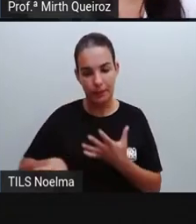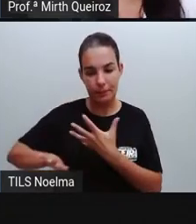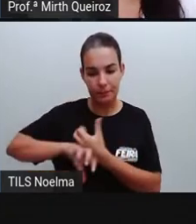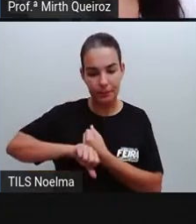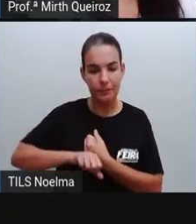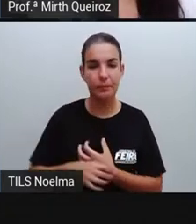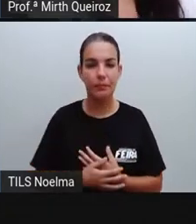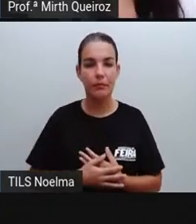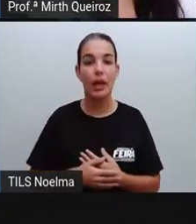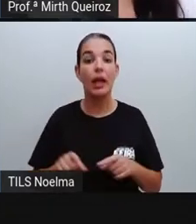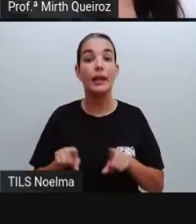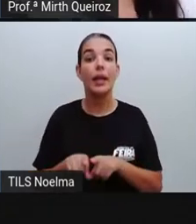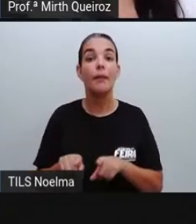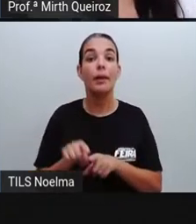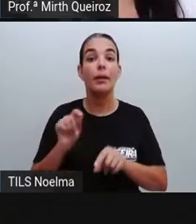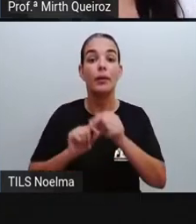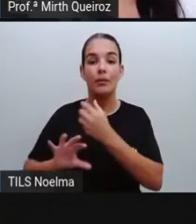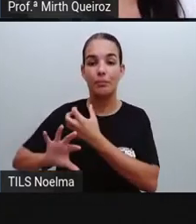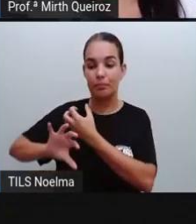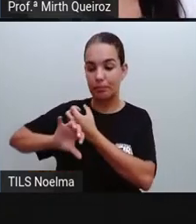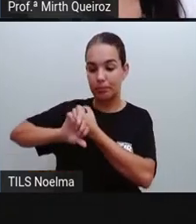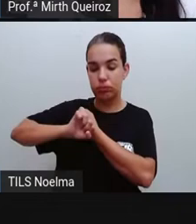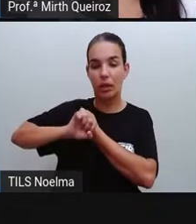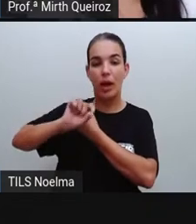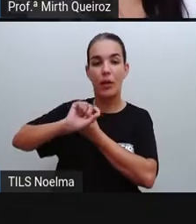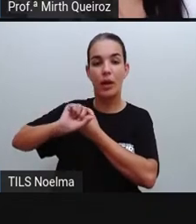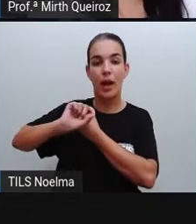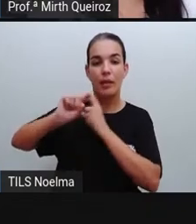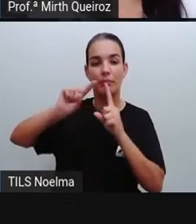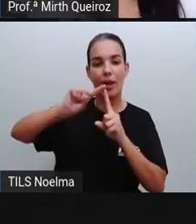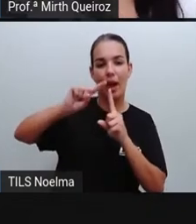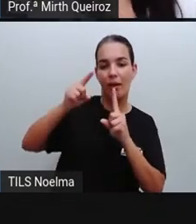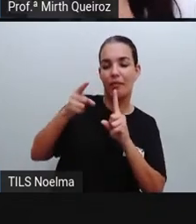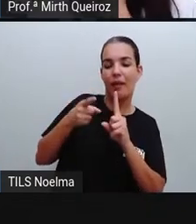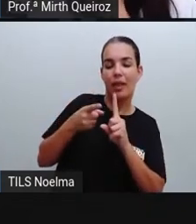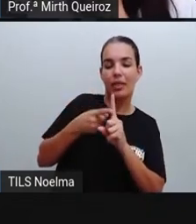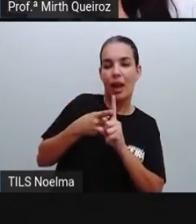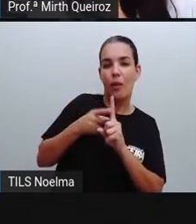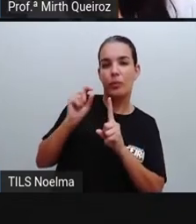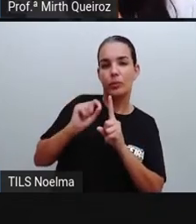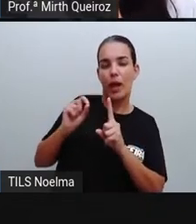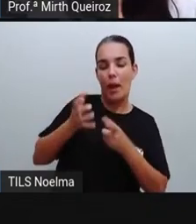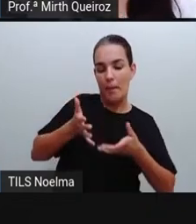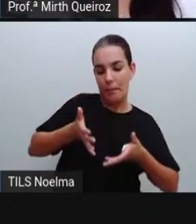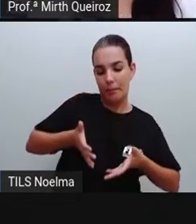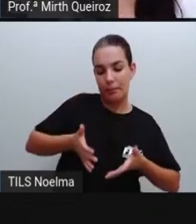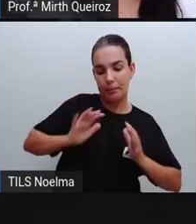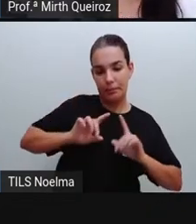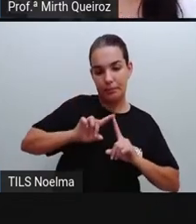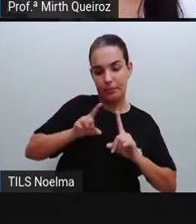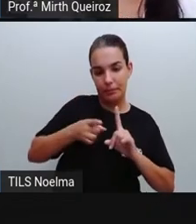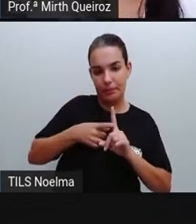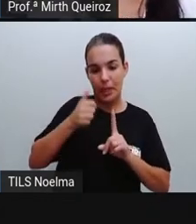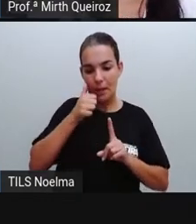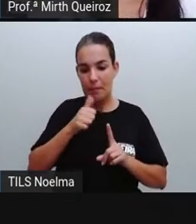Transmissão vertical pode acontecer da mãe para o feto durante a gestação,